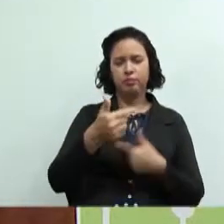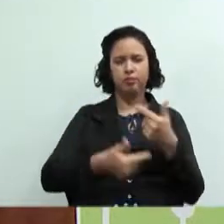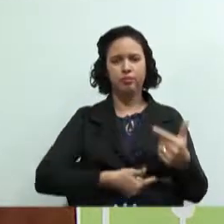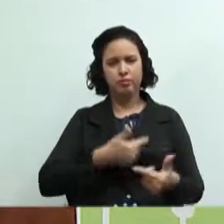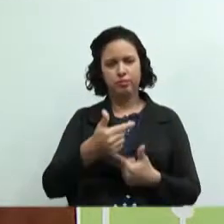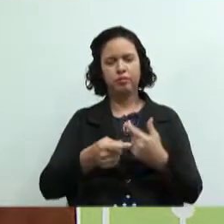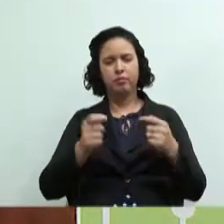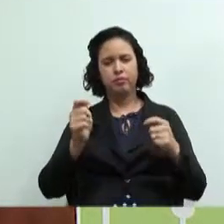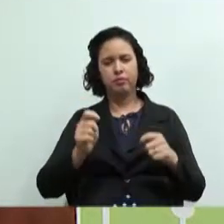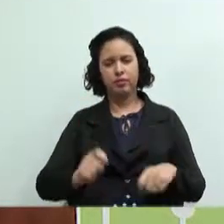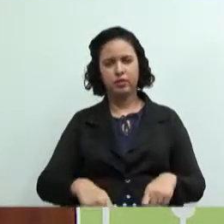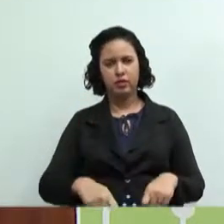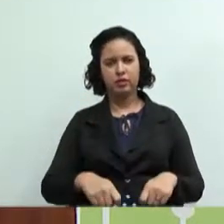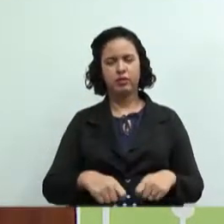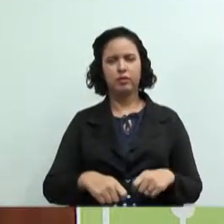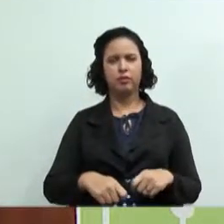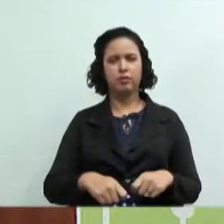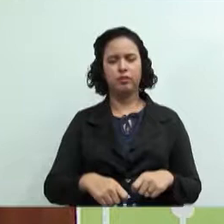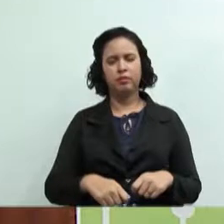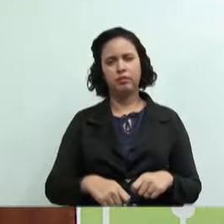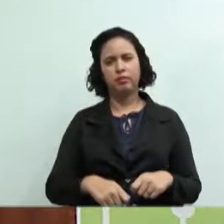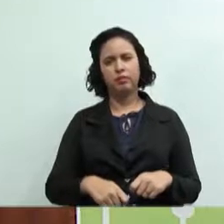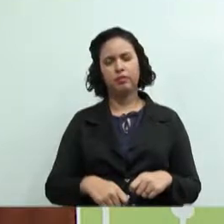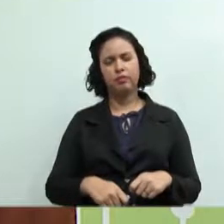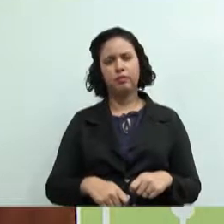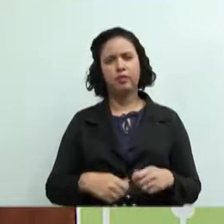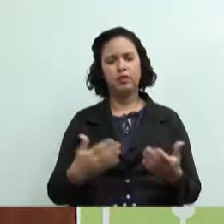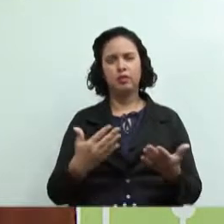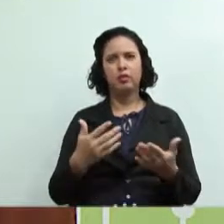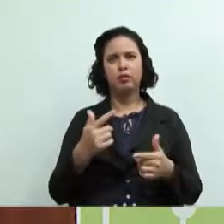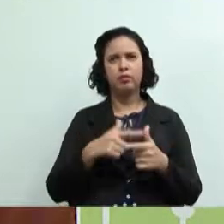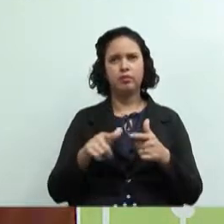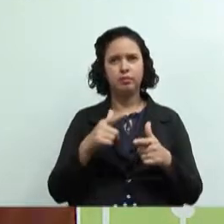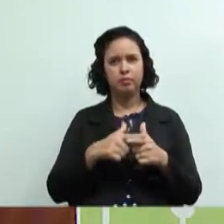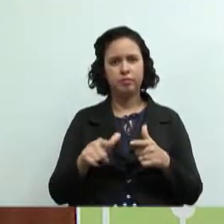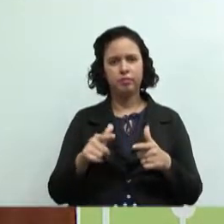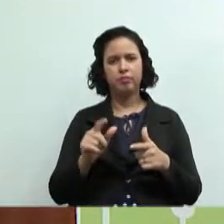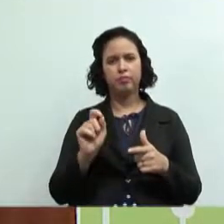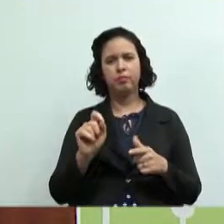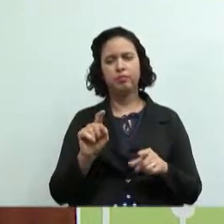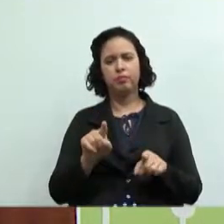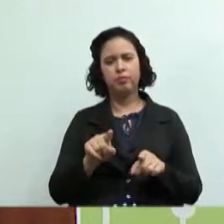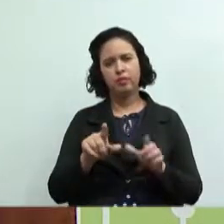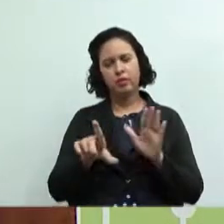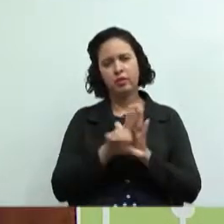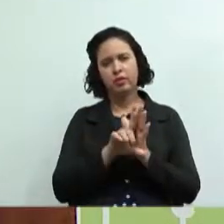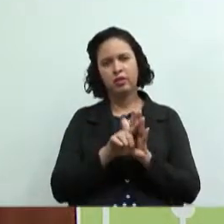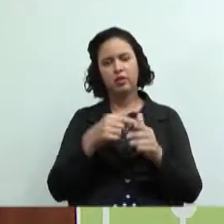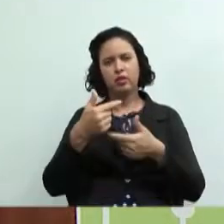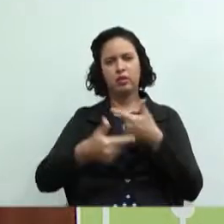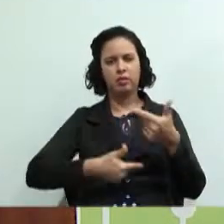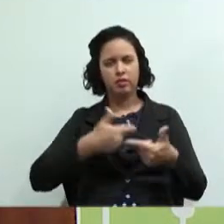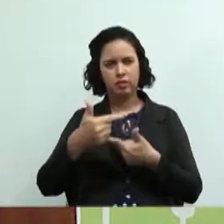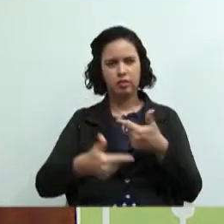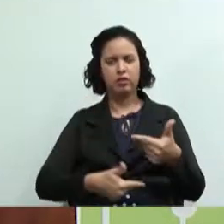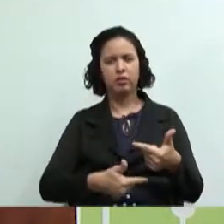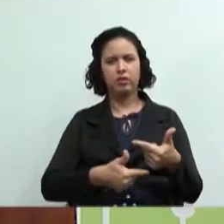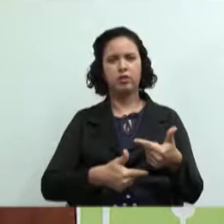nessa era que nós estamos de crise de flexibilização de leis trabalhistas de demissões em massa